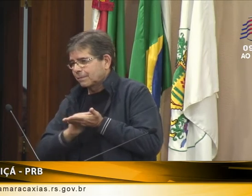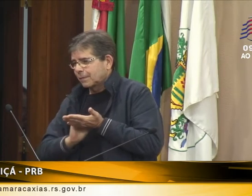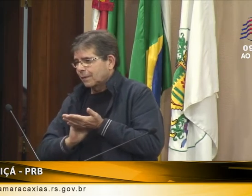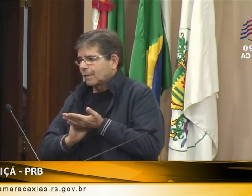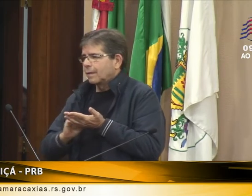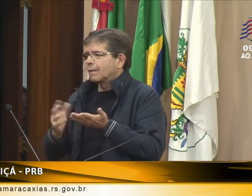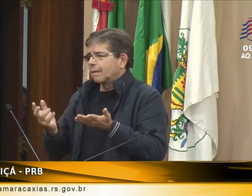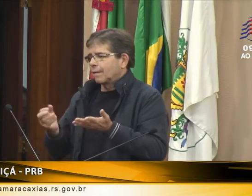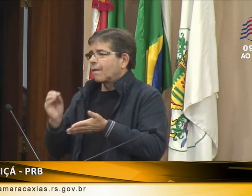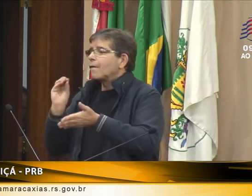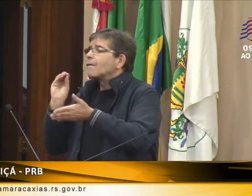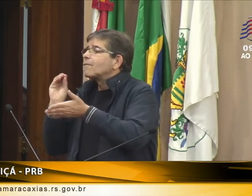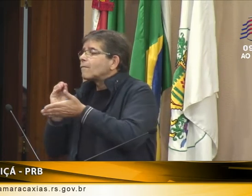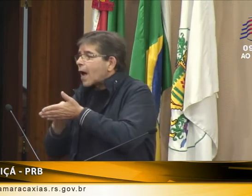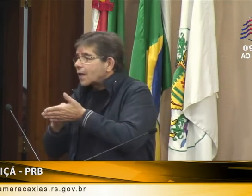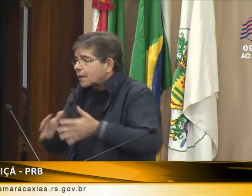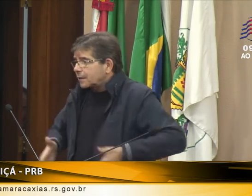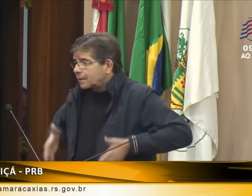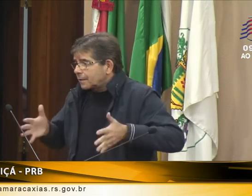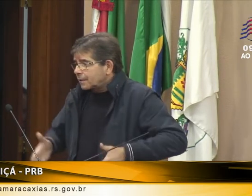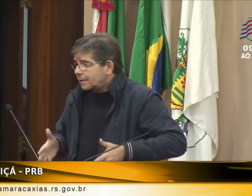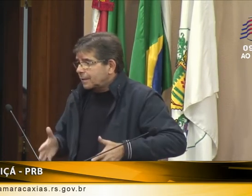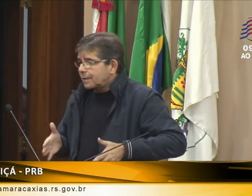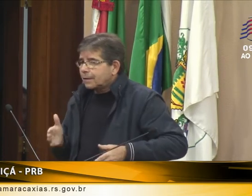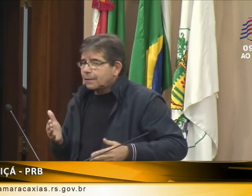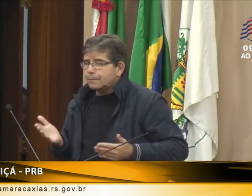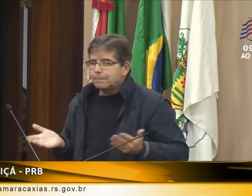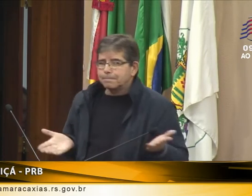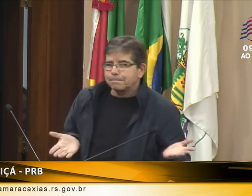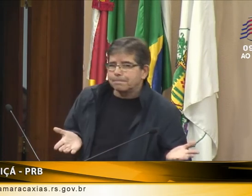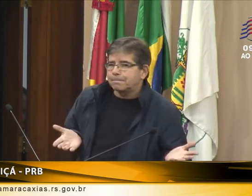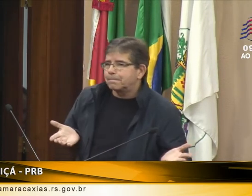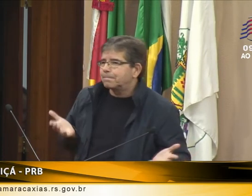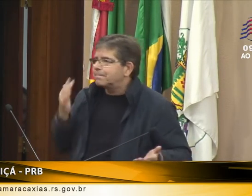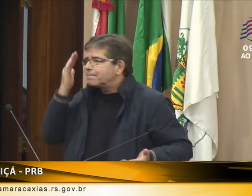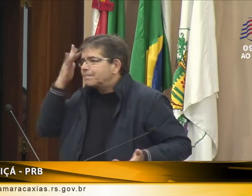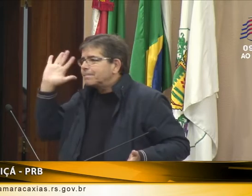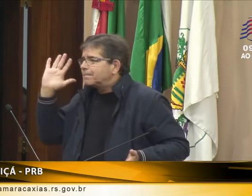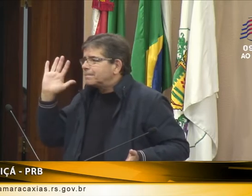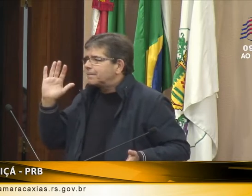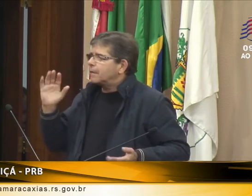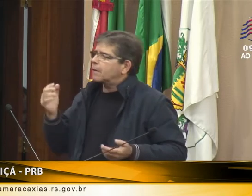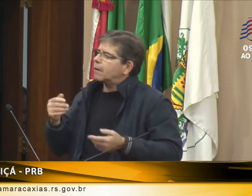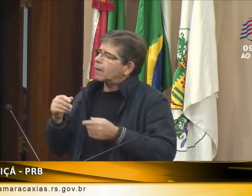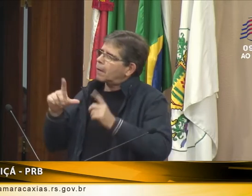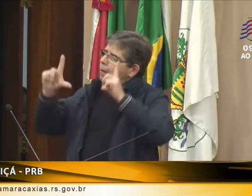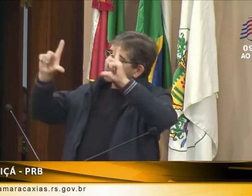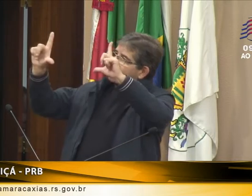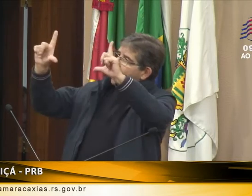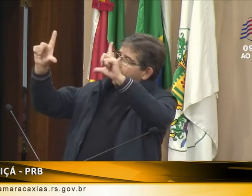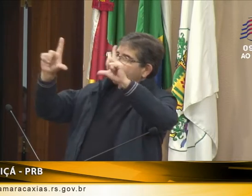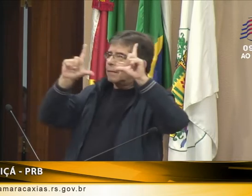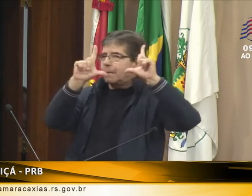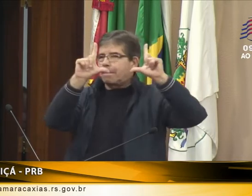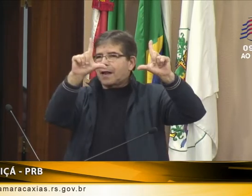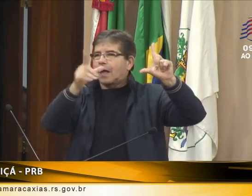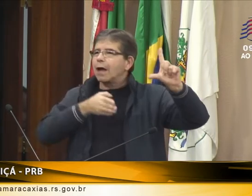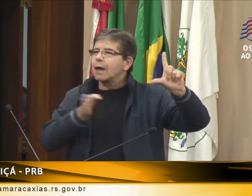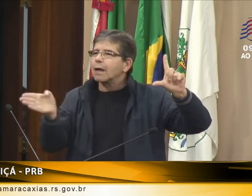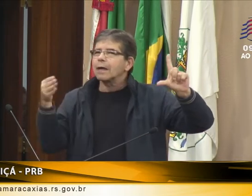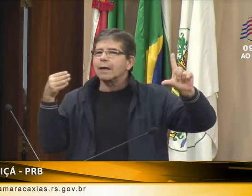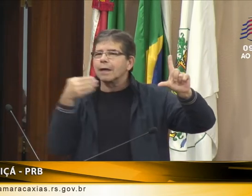tem as plaquinhas em braile, falta acessibilidade para cadeirante. A gente percebe que falta.